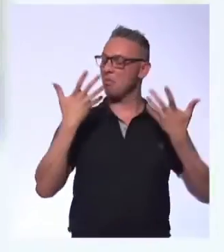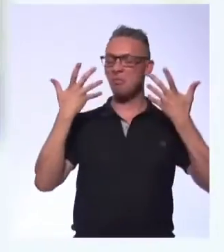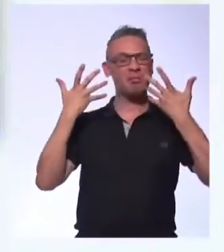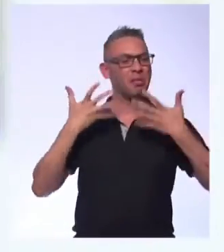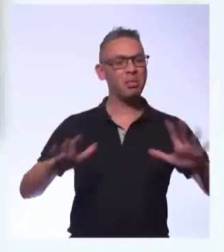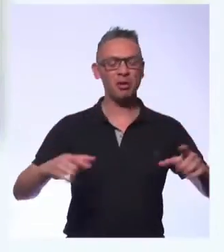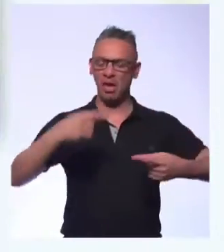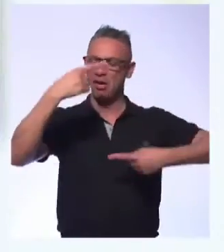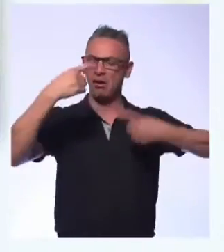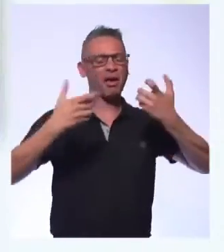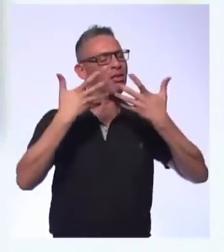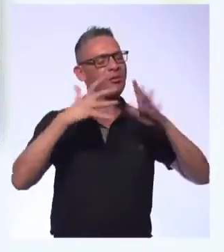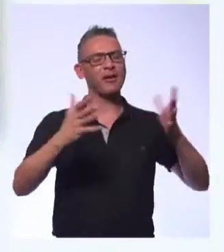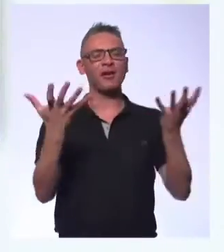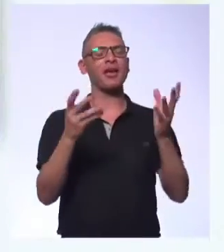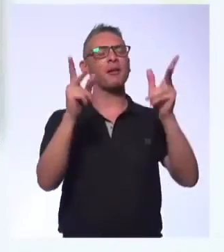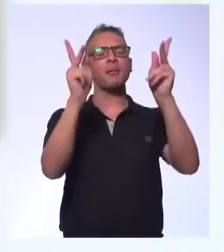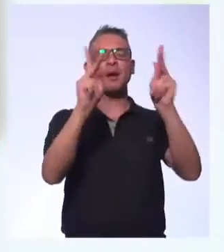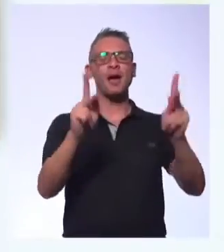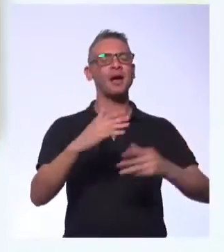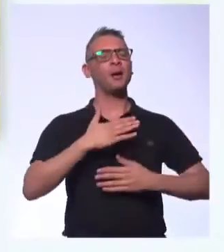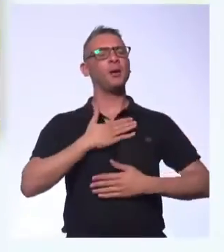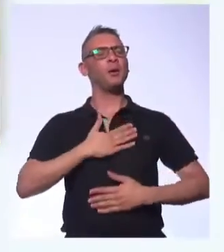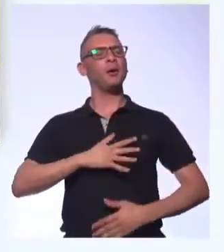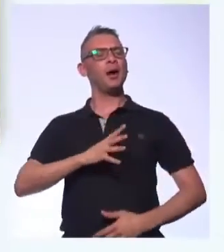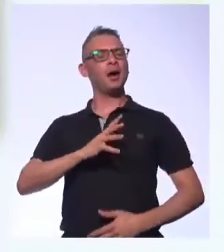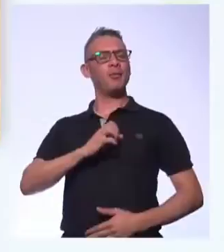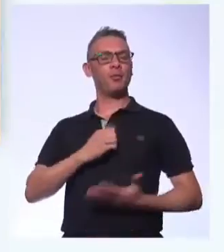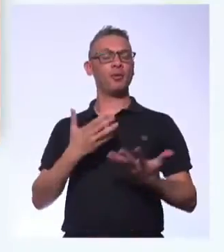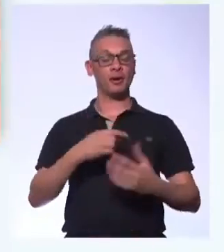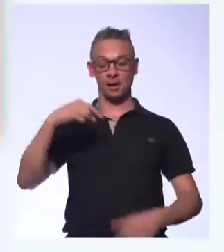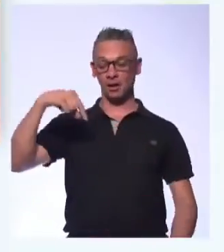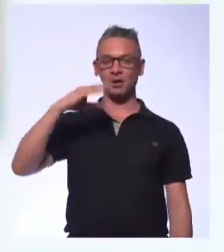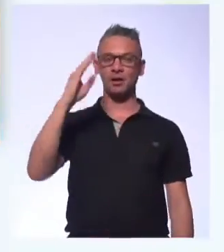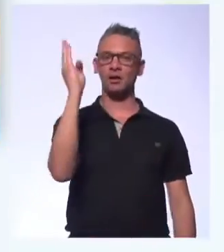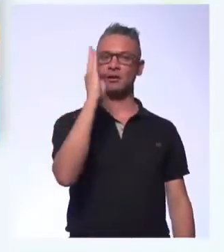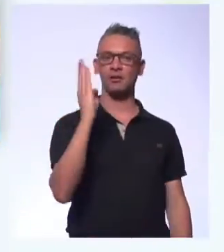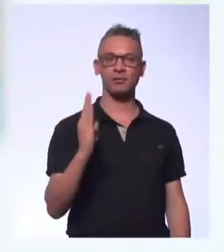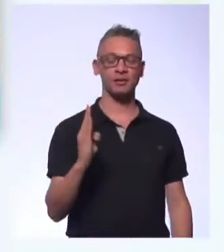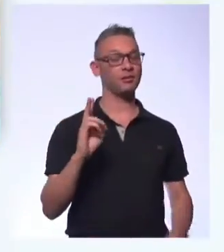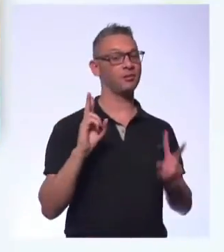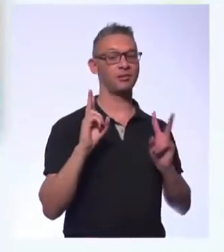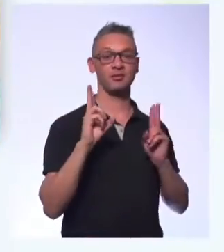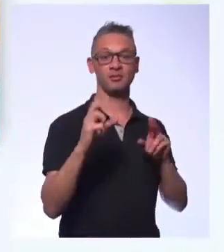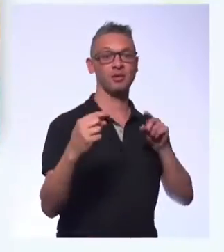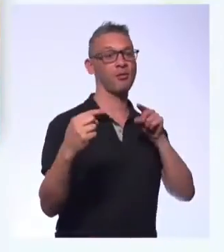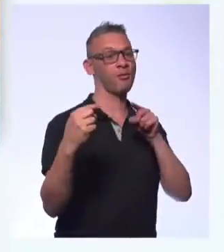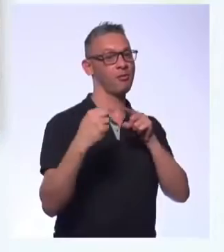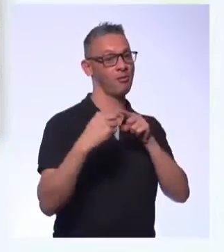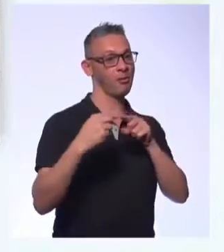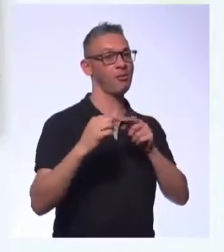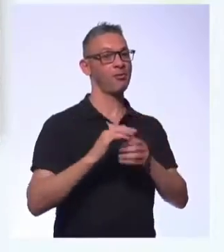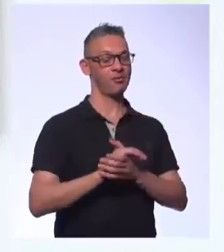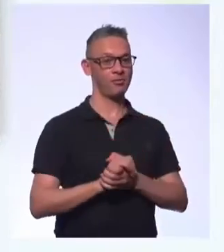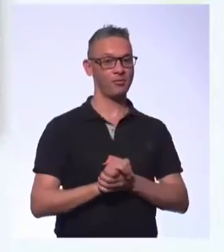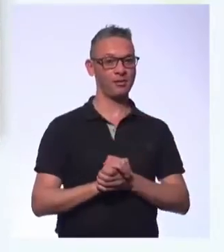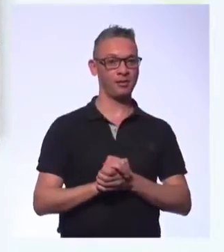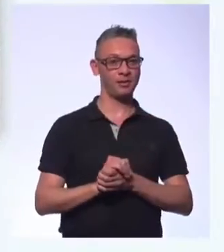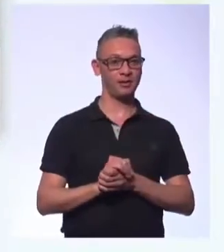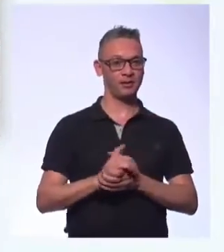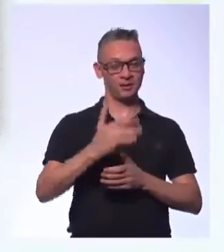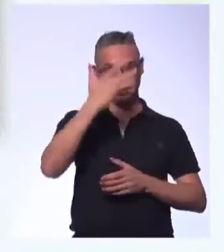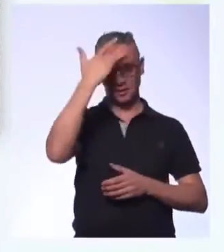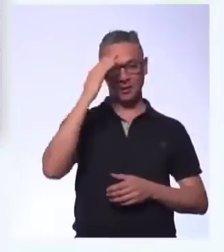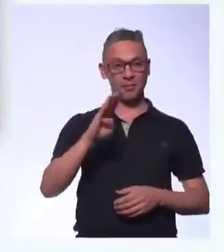guerra. Eu quero a paz, eu quero o amor. No Brasil, o termo também é usado para quem nasceu naquela época. Os Baby